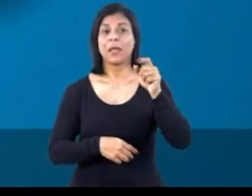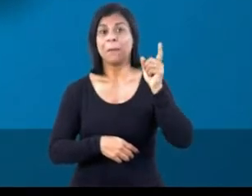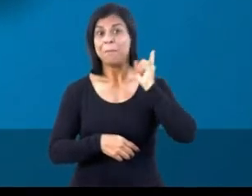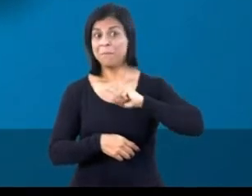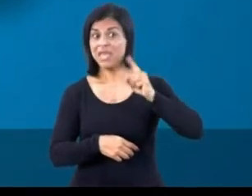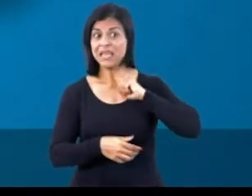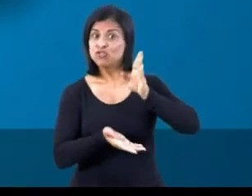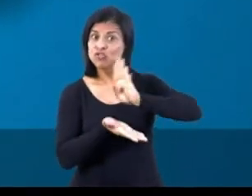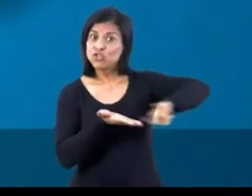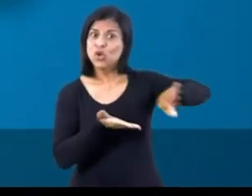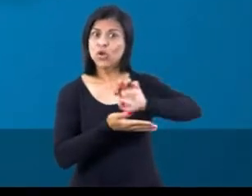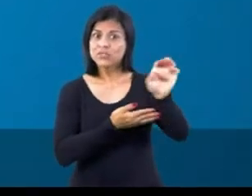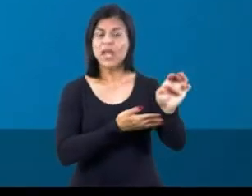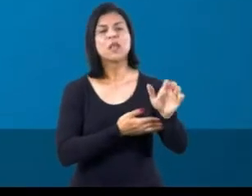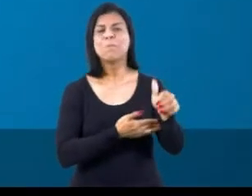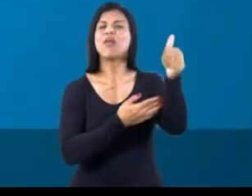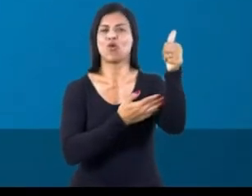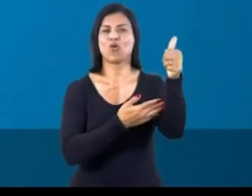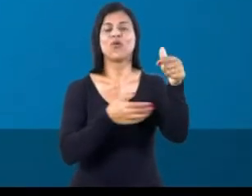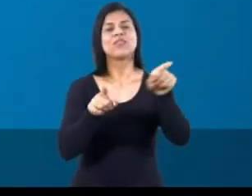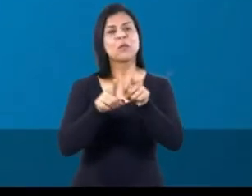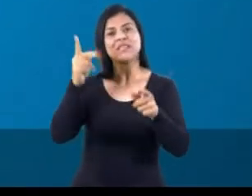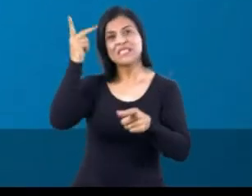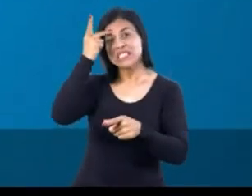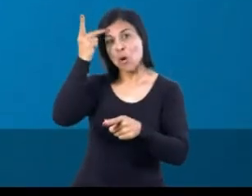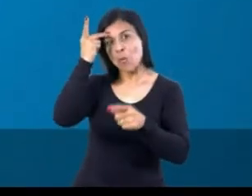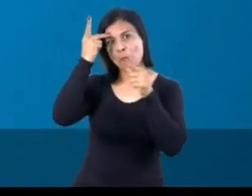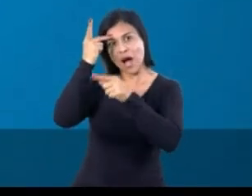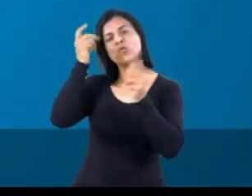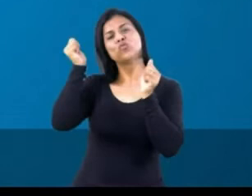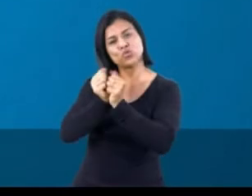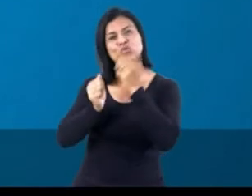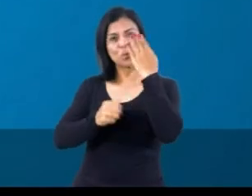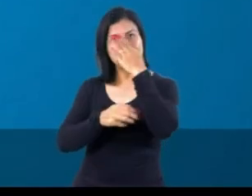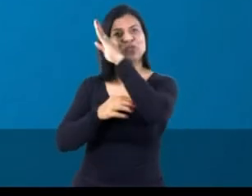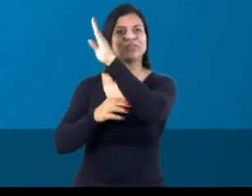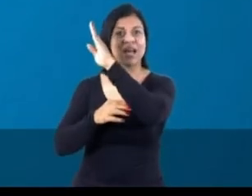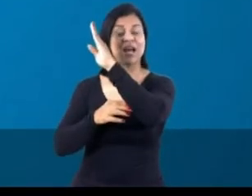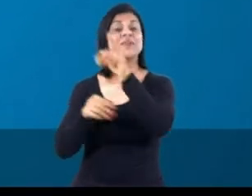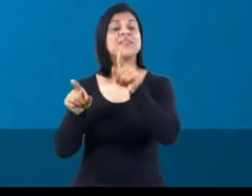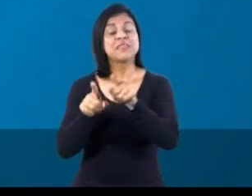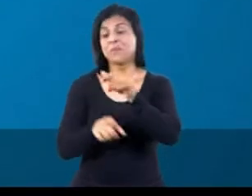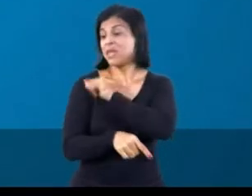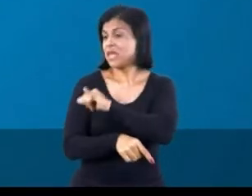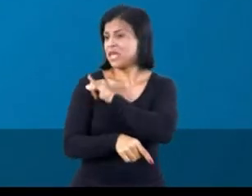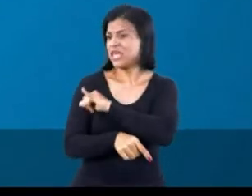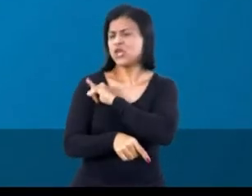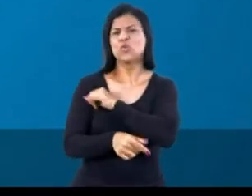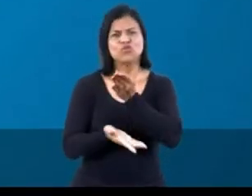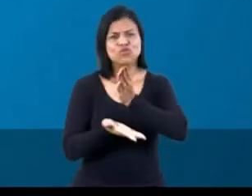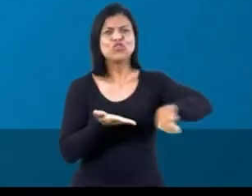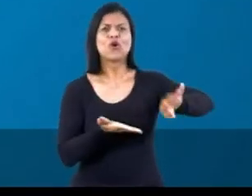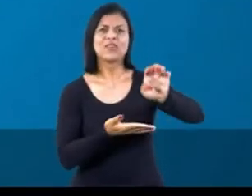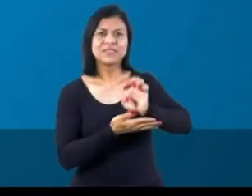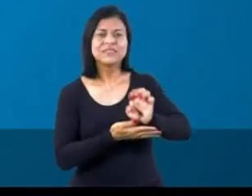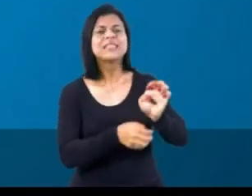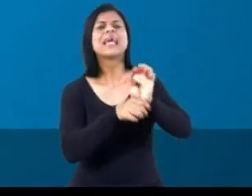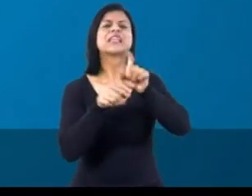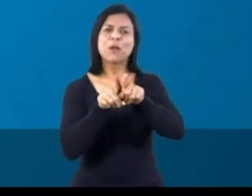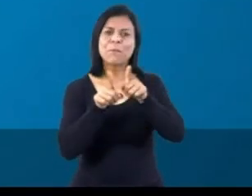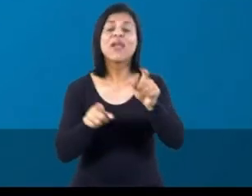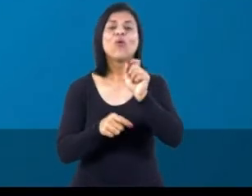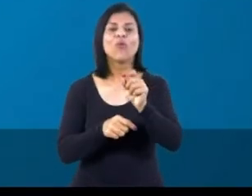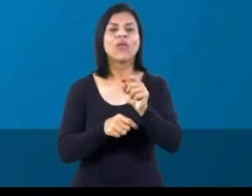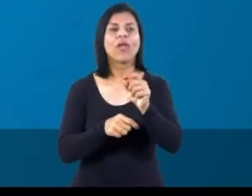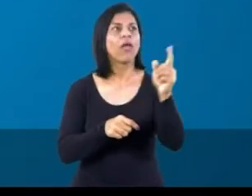dias muito melhores. São Paulo, maior economia do Brasil e está com Bolsonaro. Rio, sem a esquerda no poder lá, os